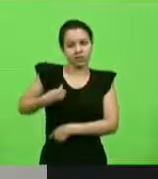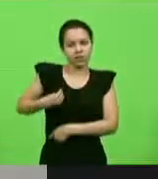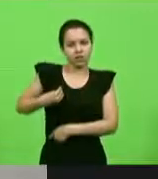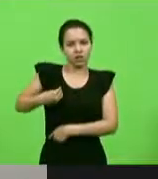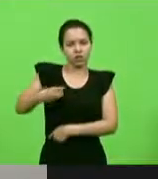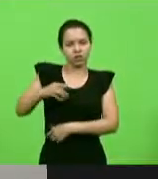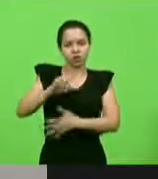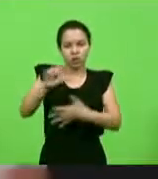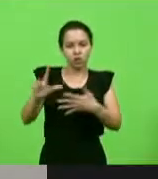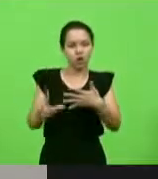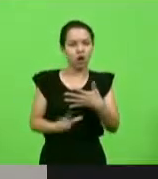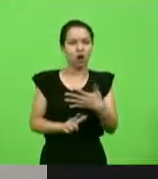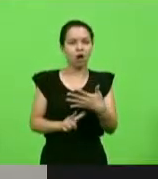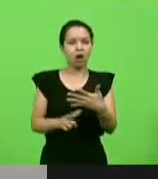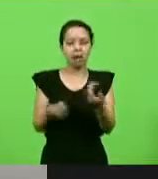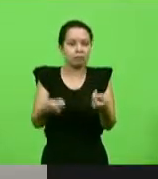precisa.